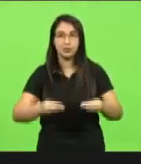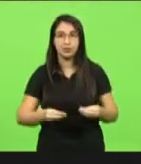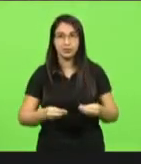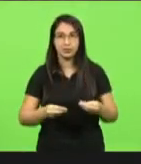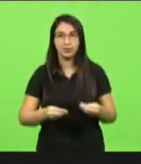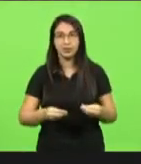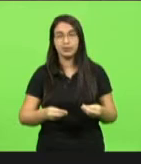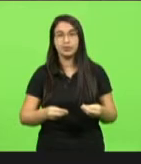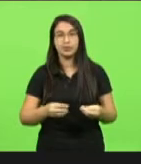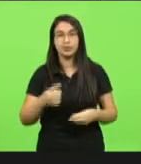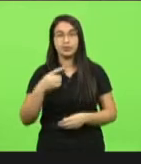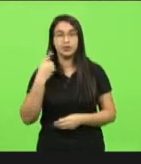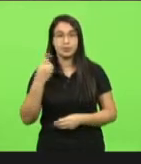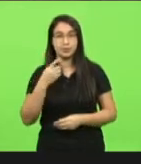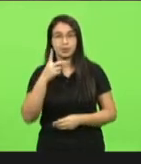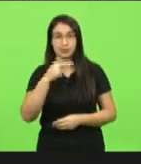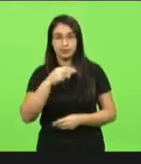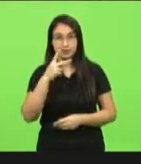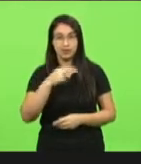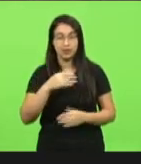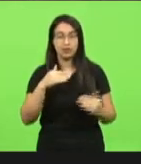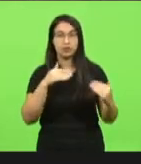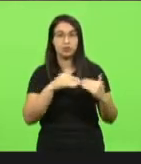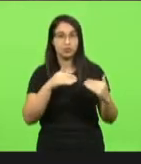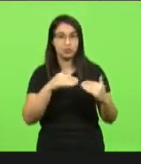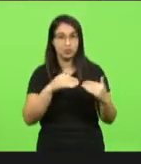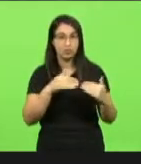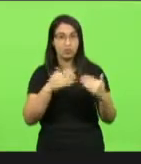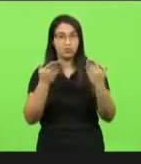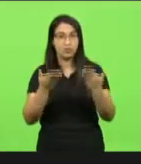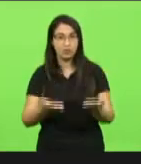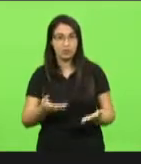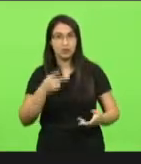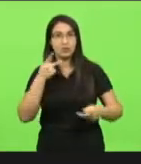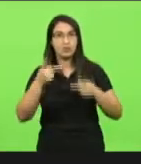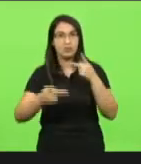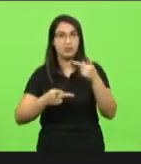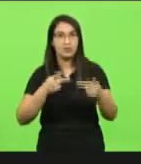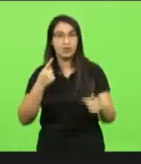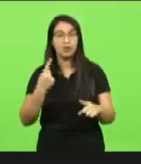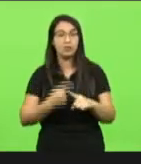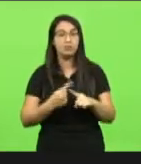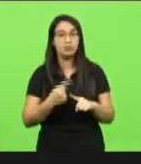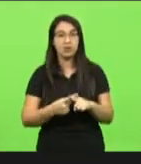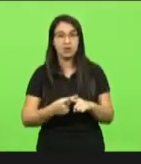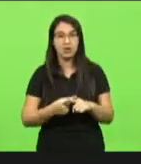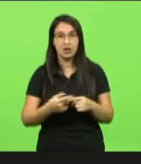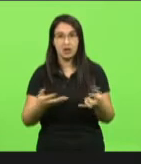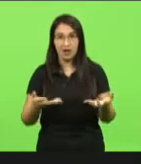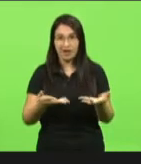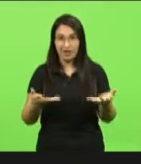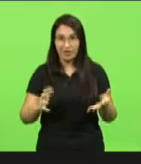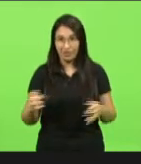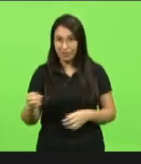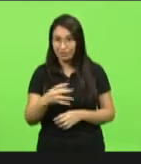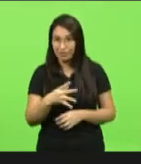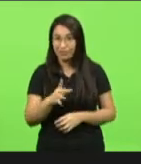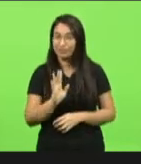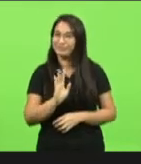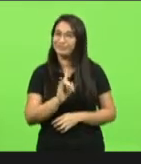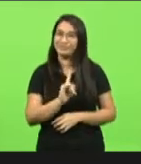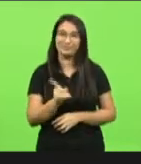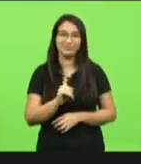Deputado Kenyon, concordo plenamente com o que o senhor falou, até porque isso não é de agora, faz tempo, né? O senhor sabe